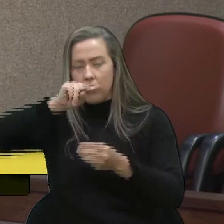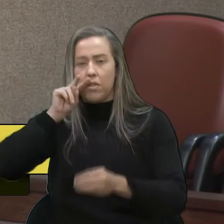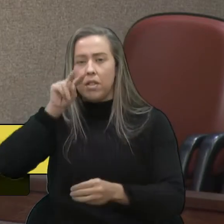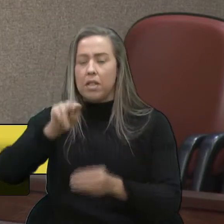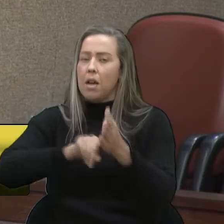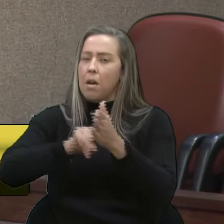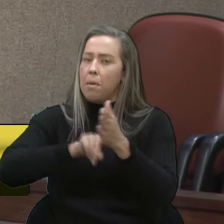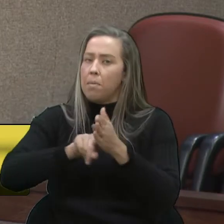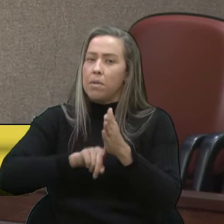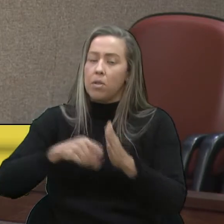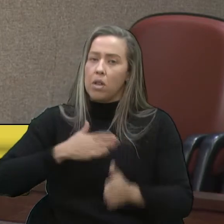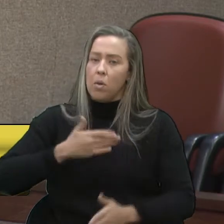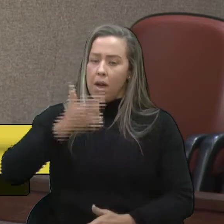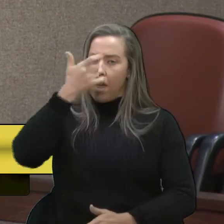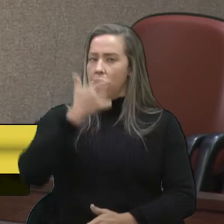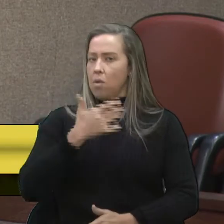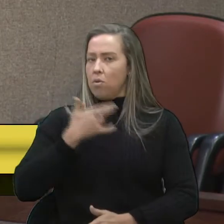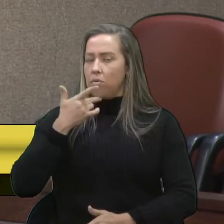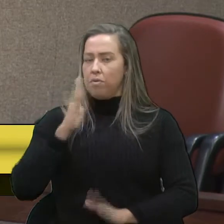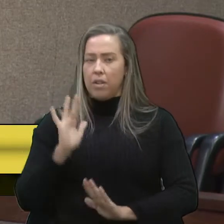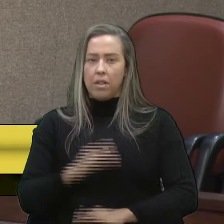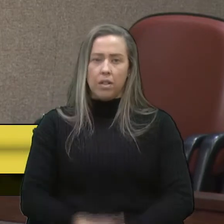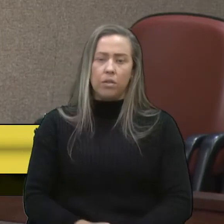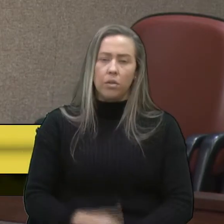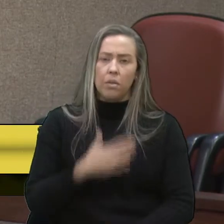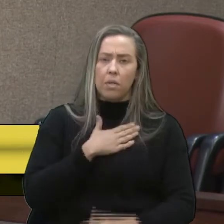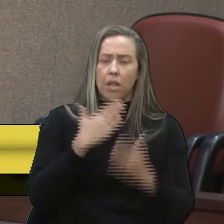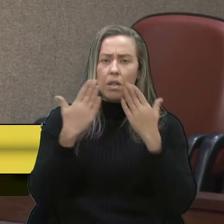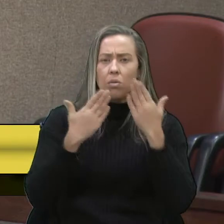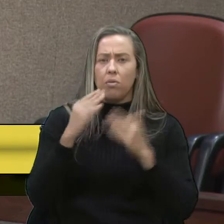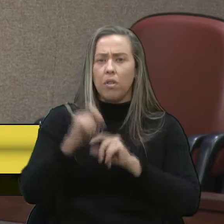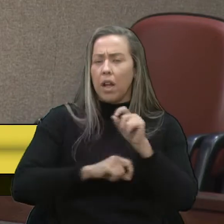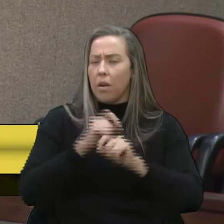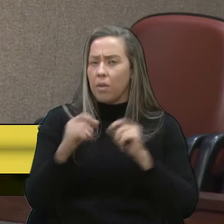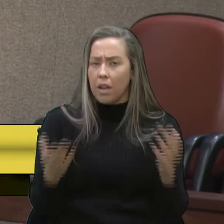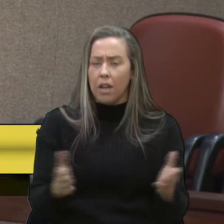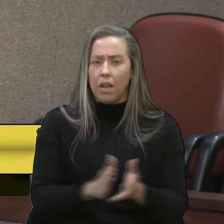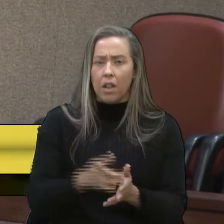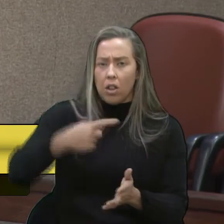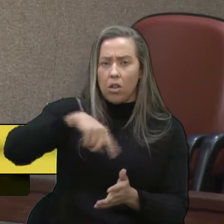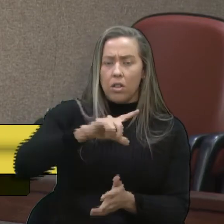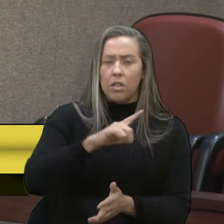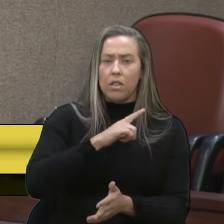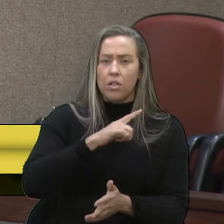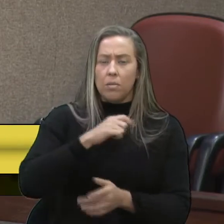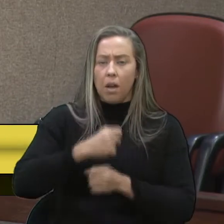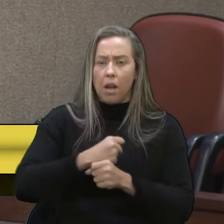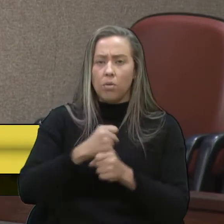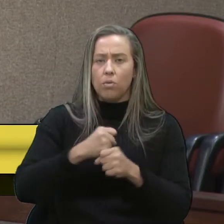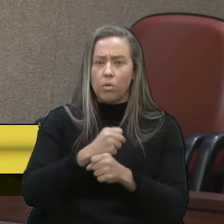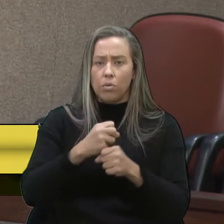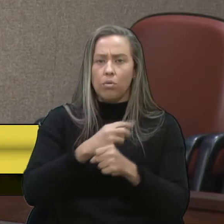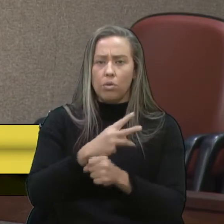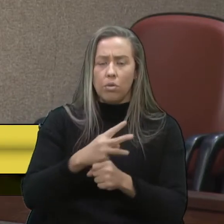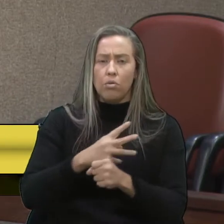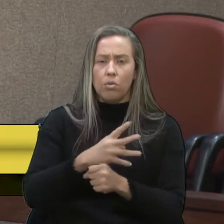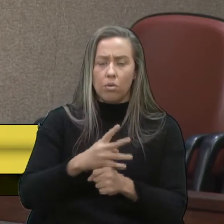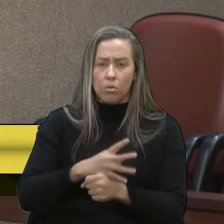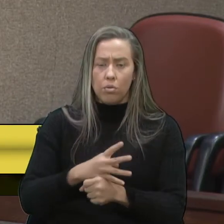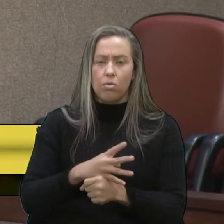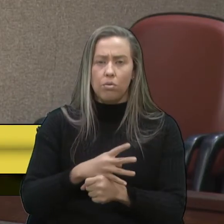pesquisa, não é o Marcon que está falando. Então, a minha dúvida aqui fica. Nós tivemos anos e anos, vereador Fontenelle,